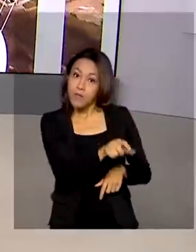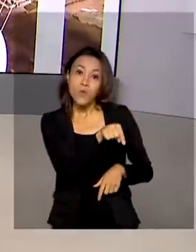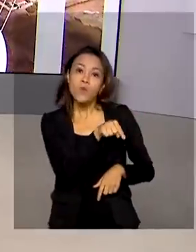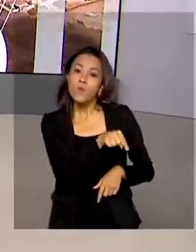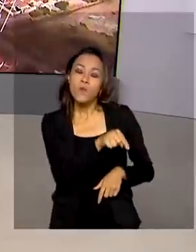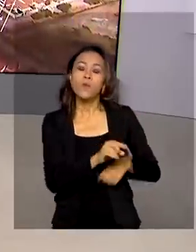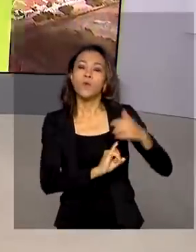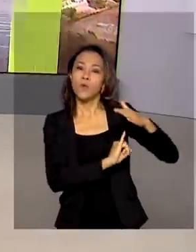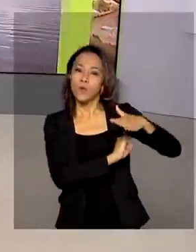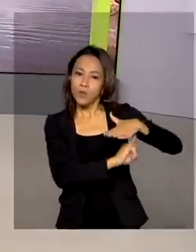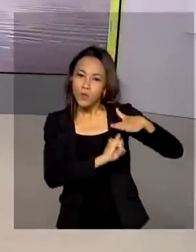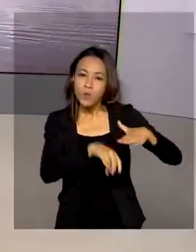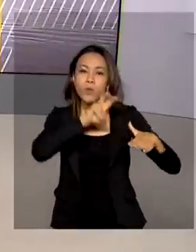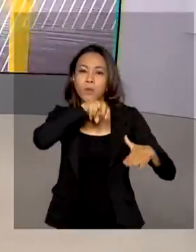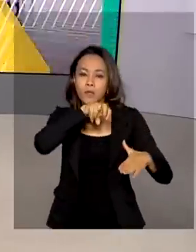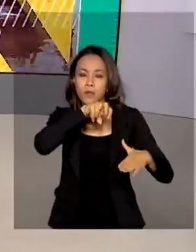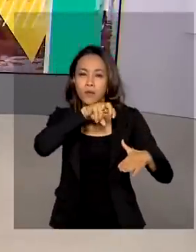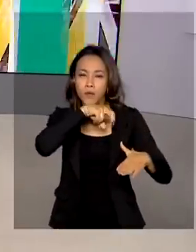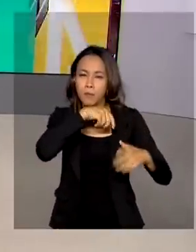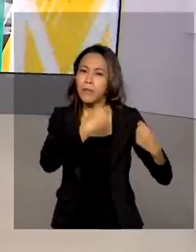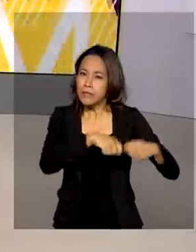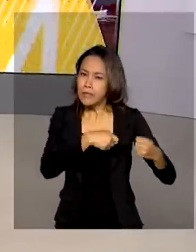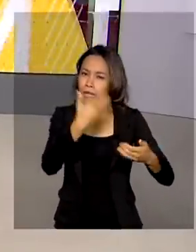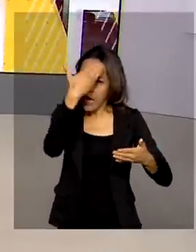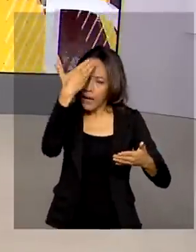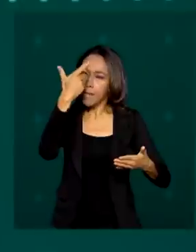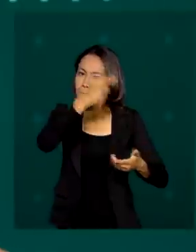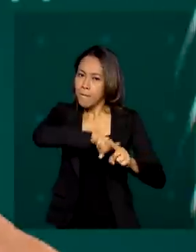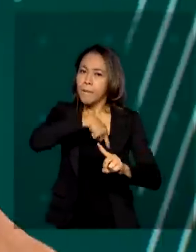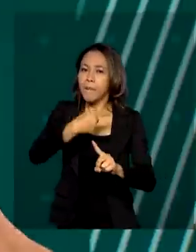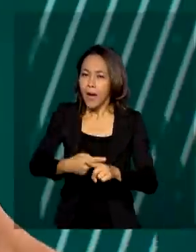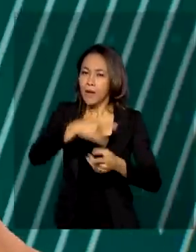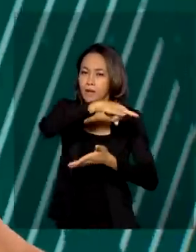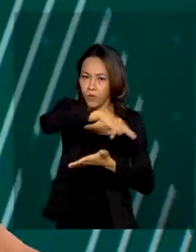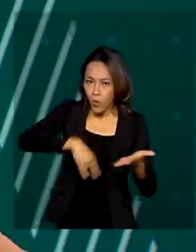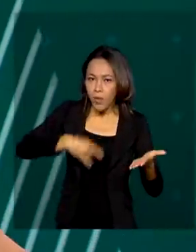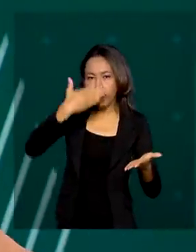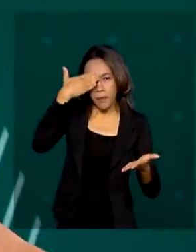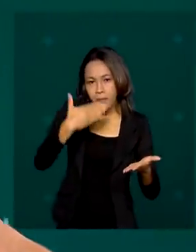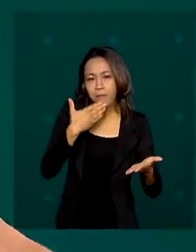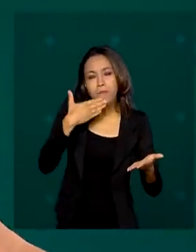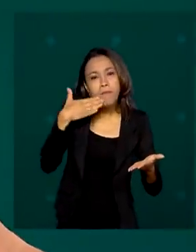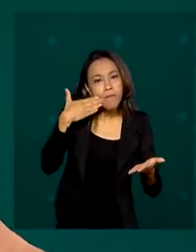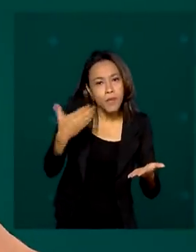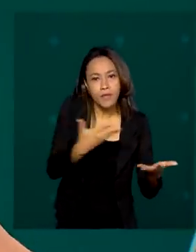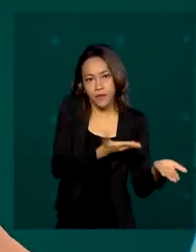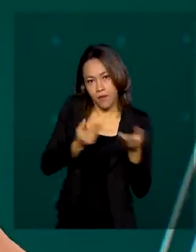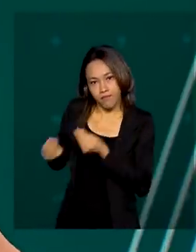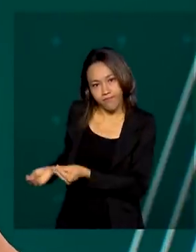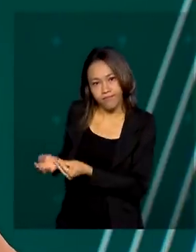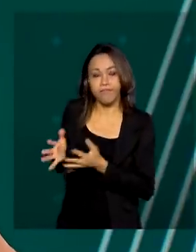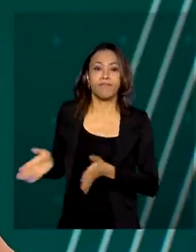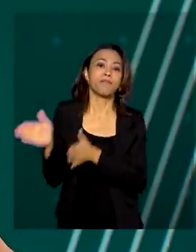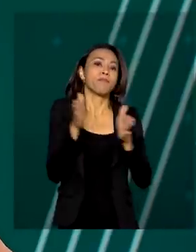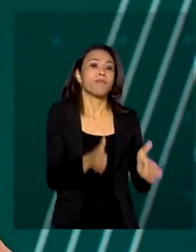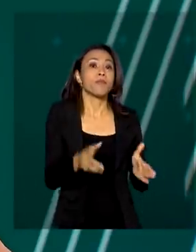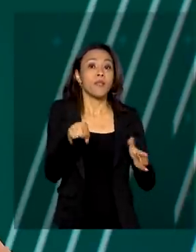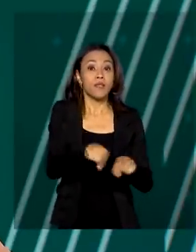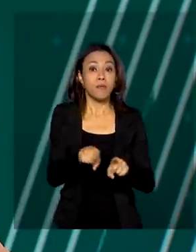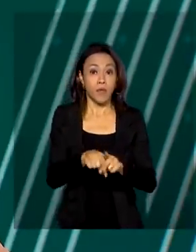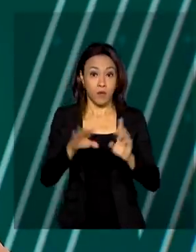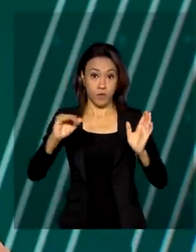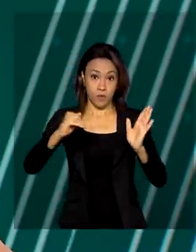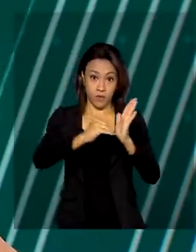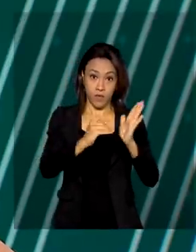apresentar alguns documentos para essa aprovação. Vamos falar de economia, o Senado aprovou nesta quinta-feira a PEC